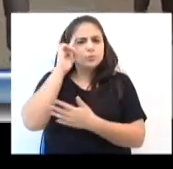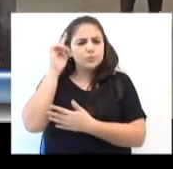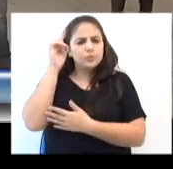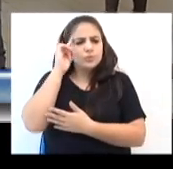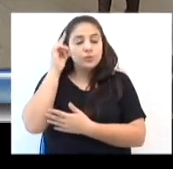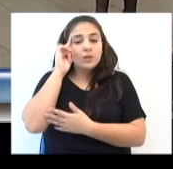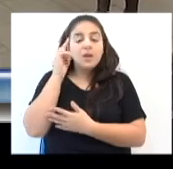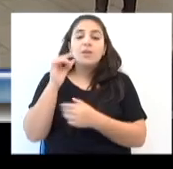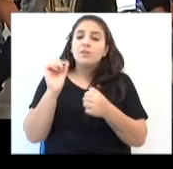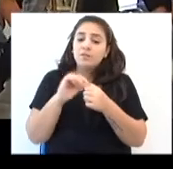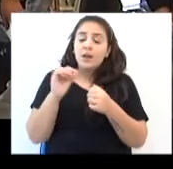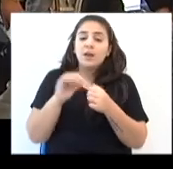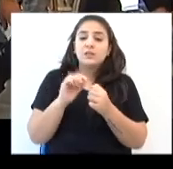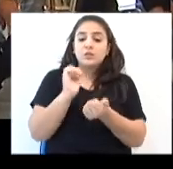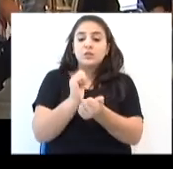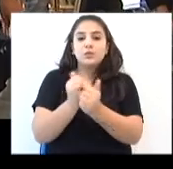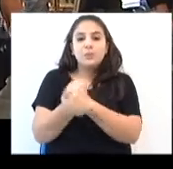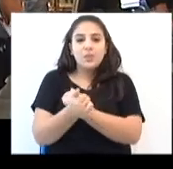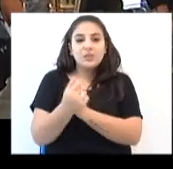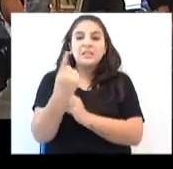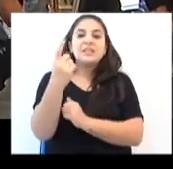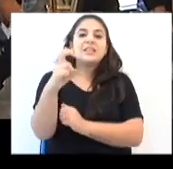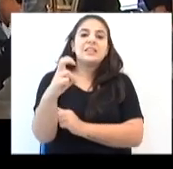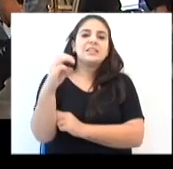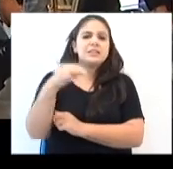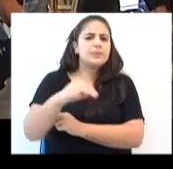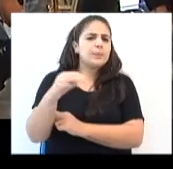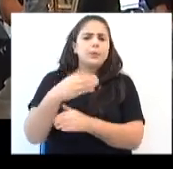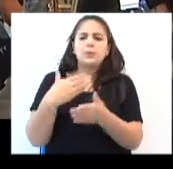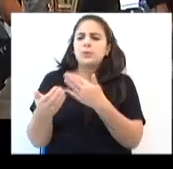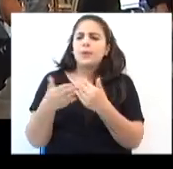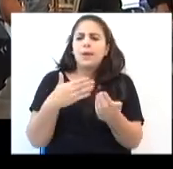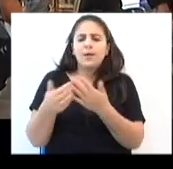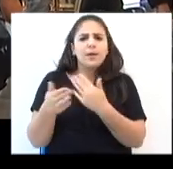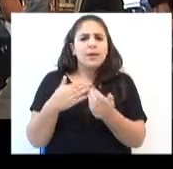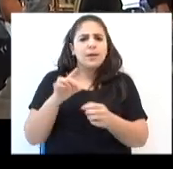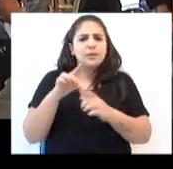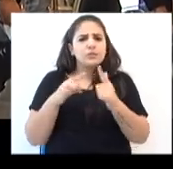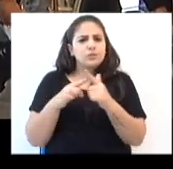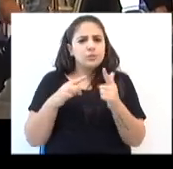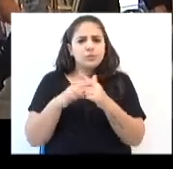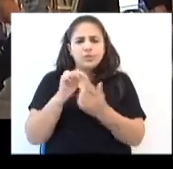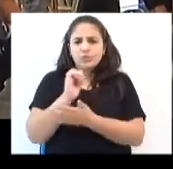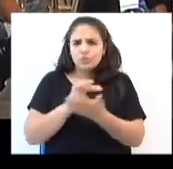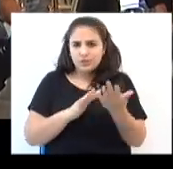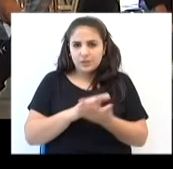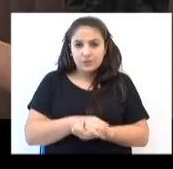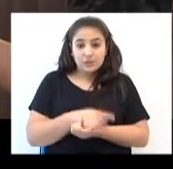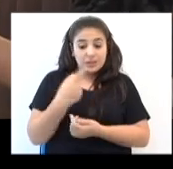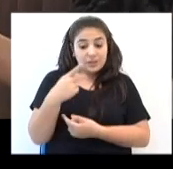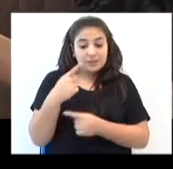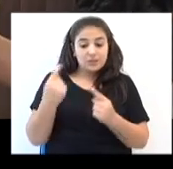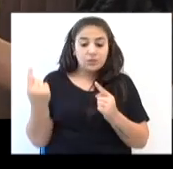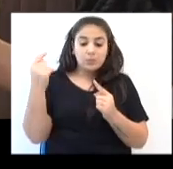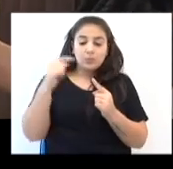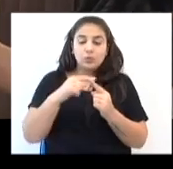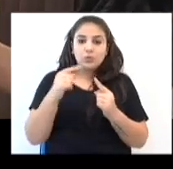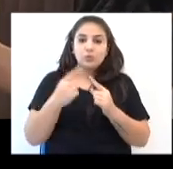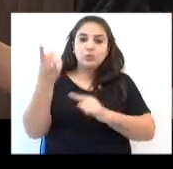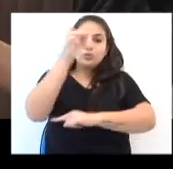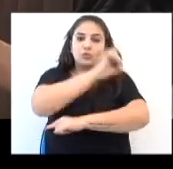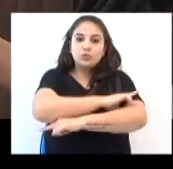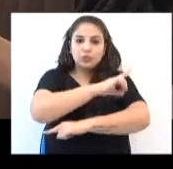e pratiquem por pelo menos 15 minutos qualquer tipo de atividade. Este é o